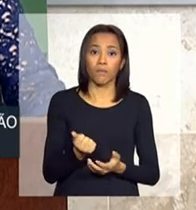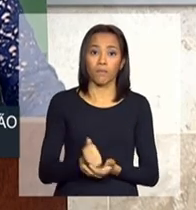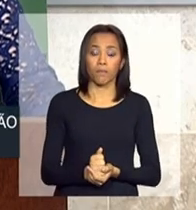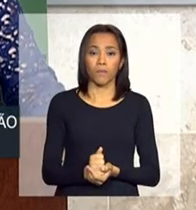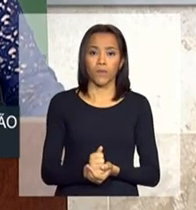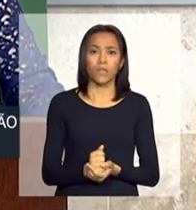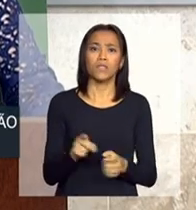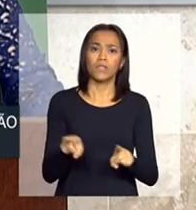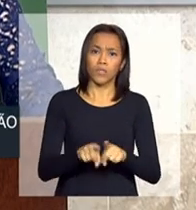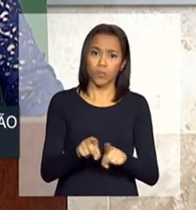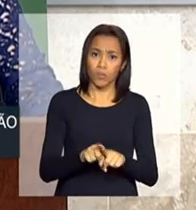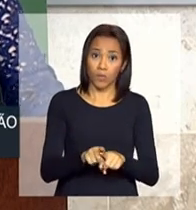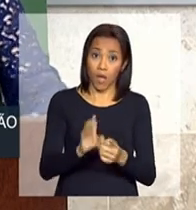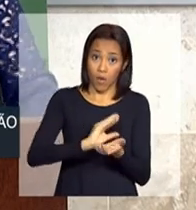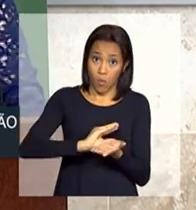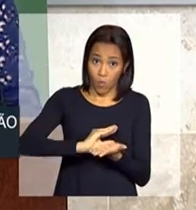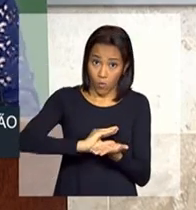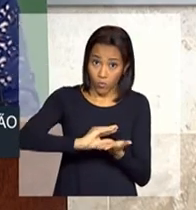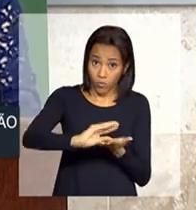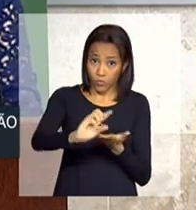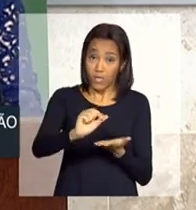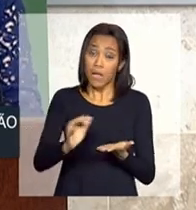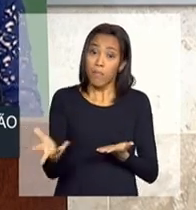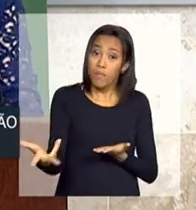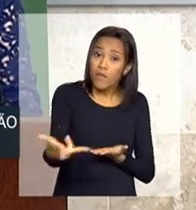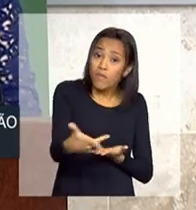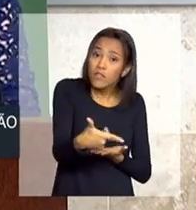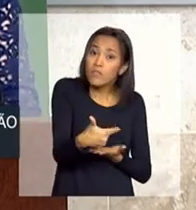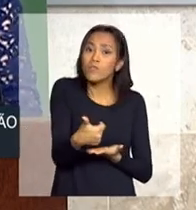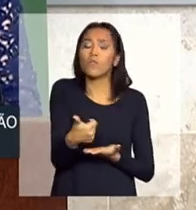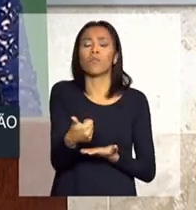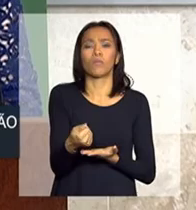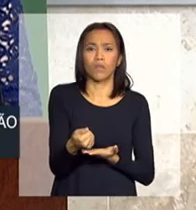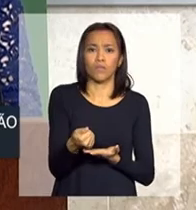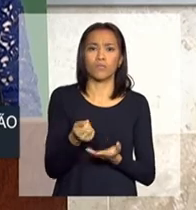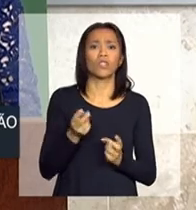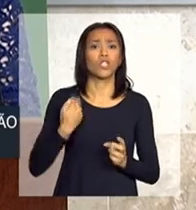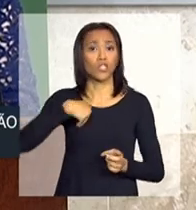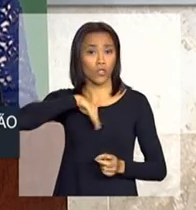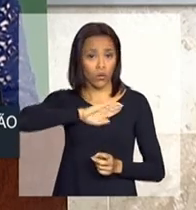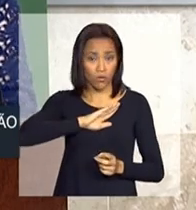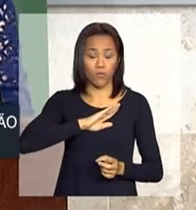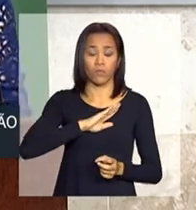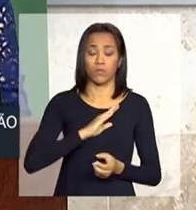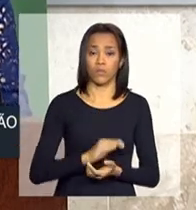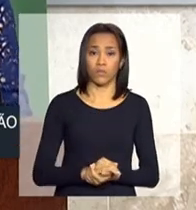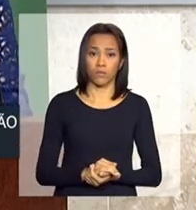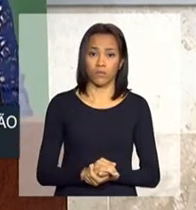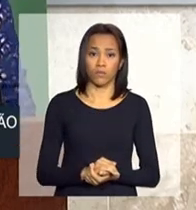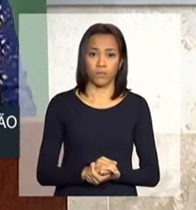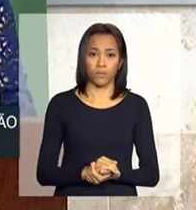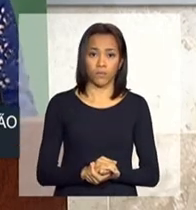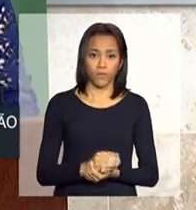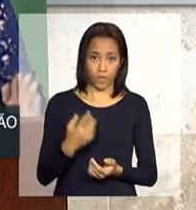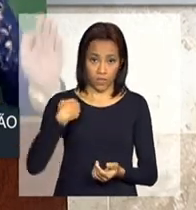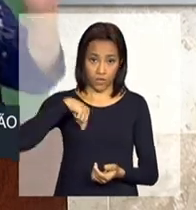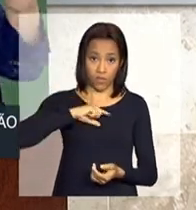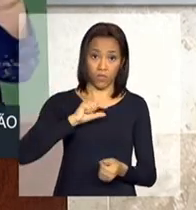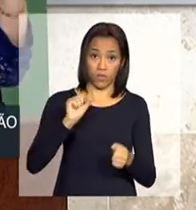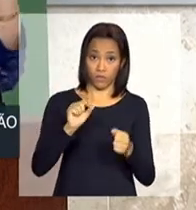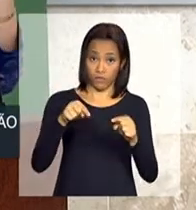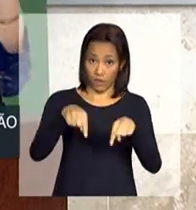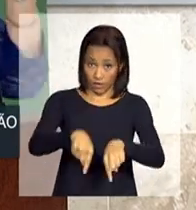o aperfeiçoamento e a qualidade dos recursos que nós estamos aqui